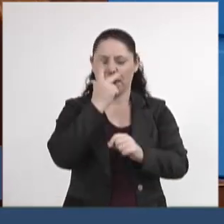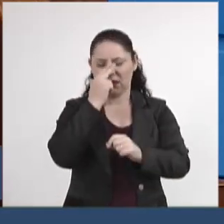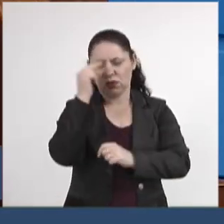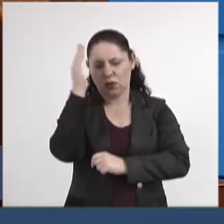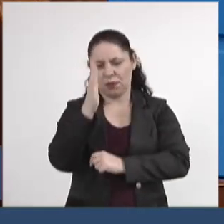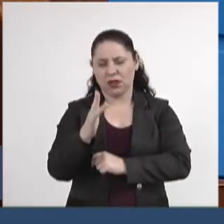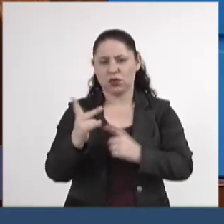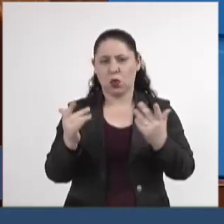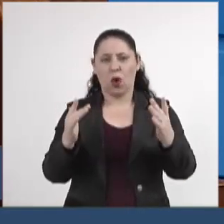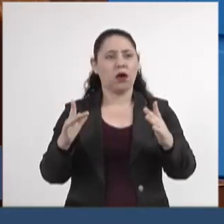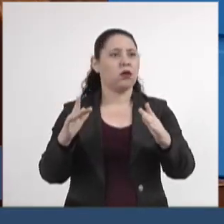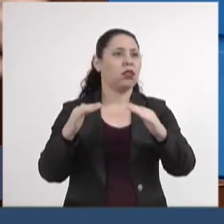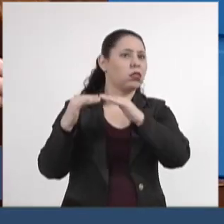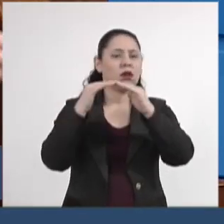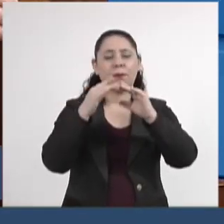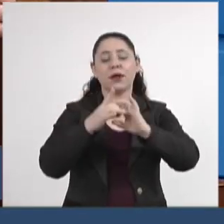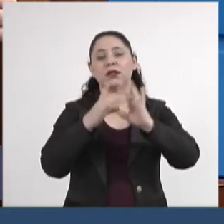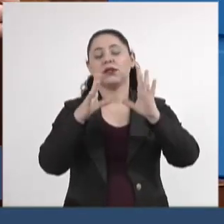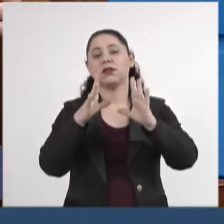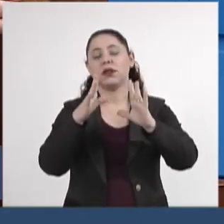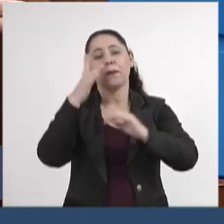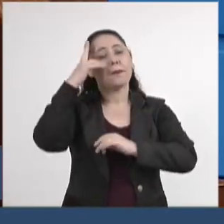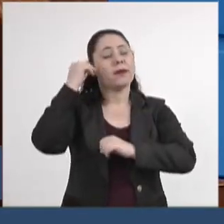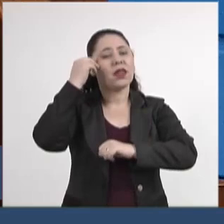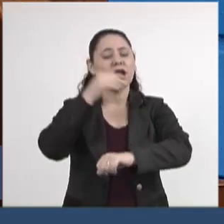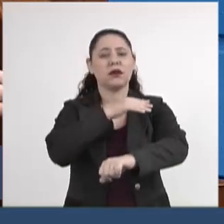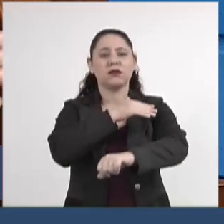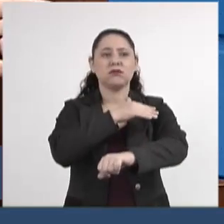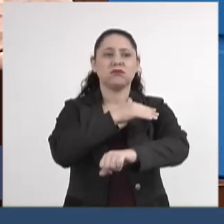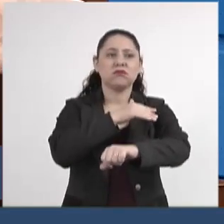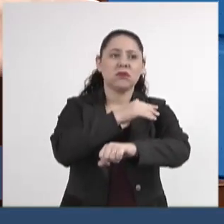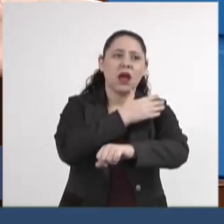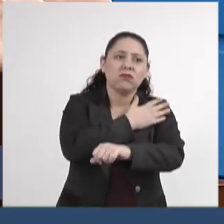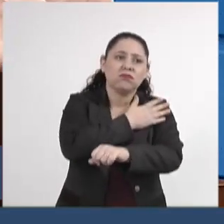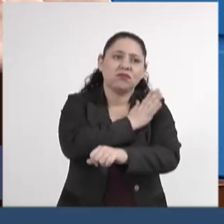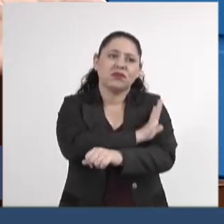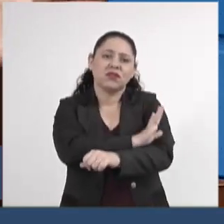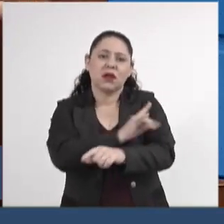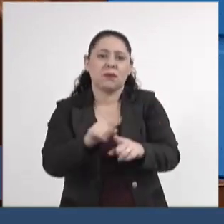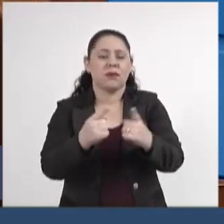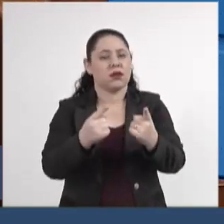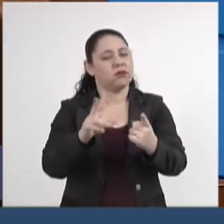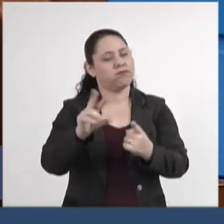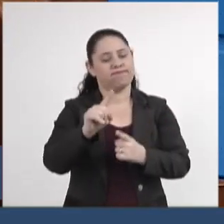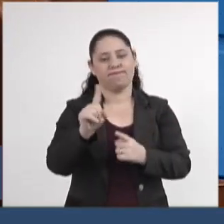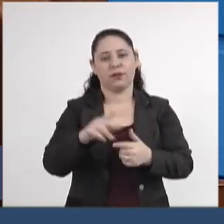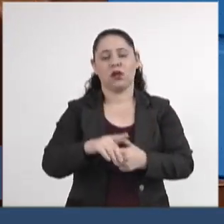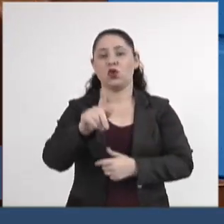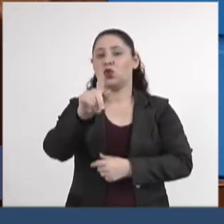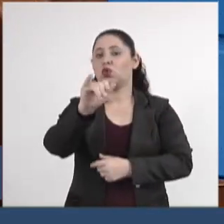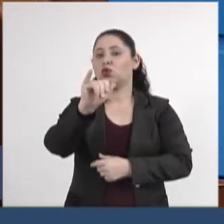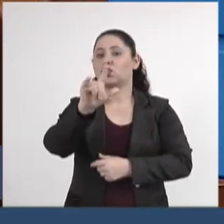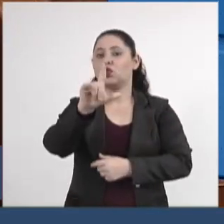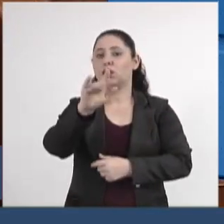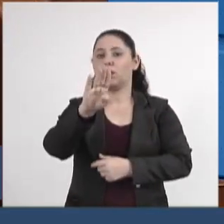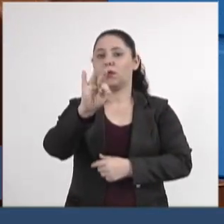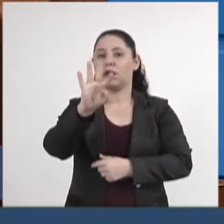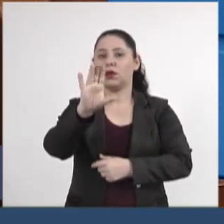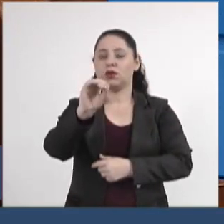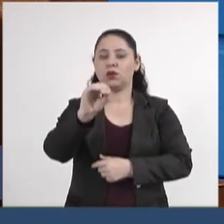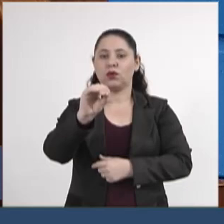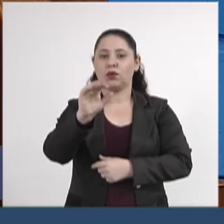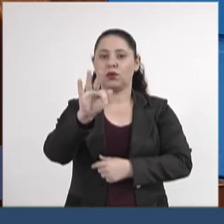verdadeira democracia racial. Mas não é. Gilberto Freire acabou